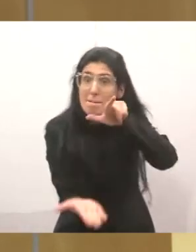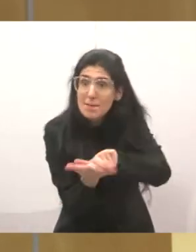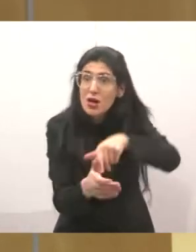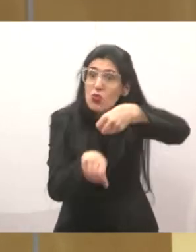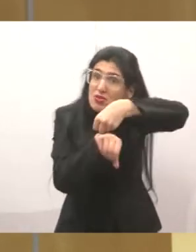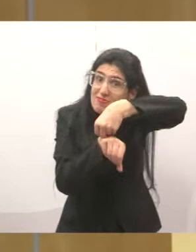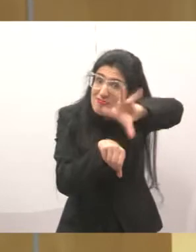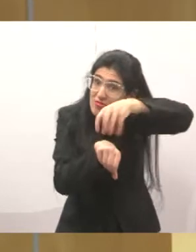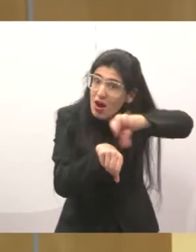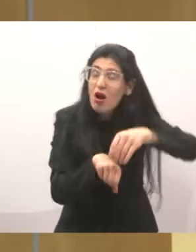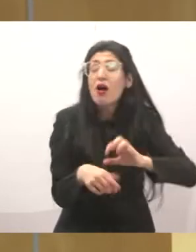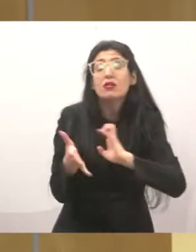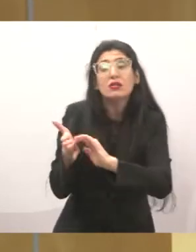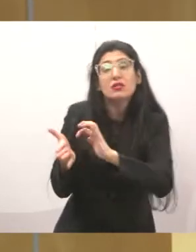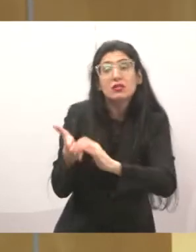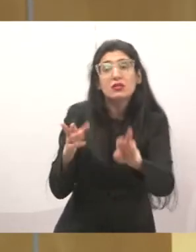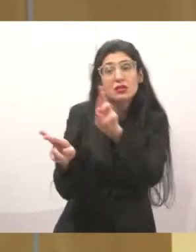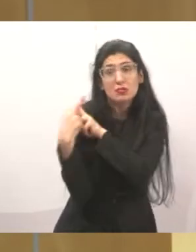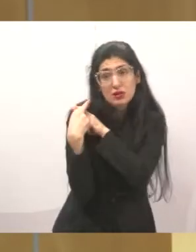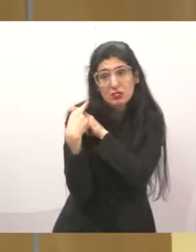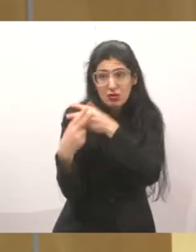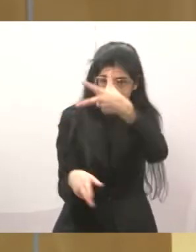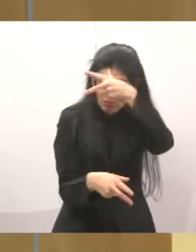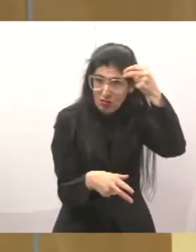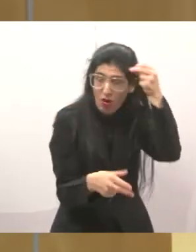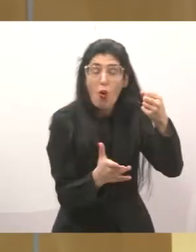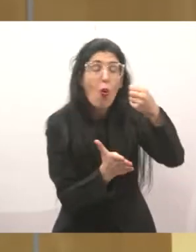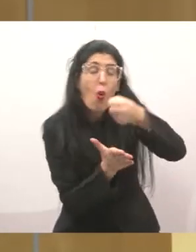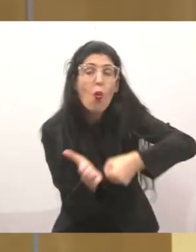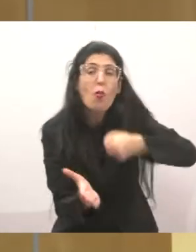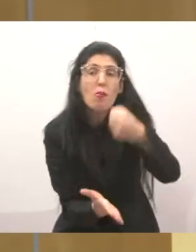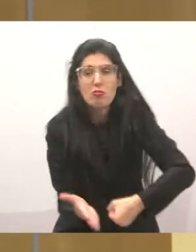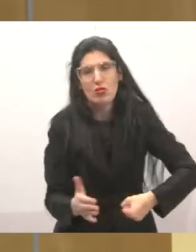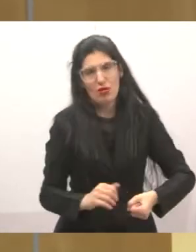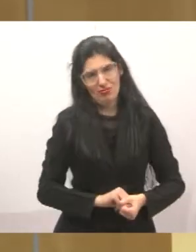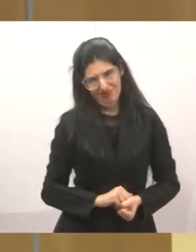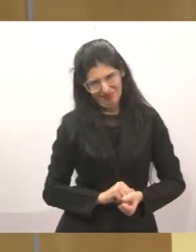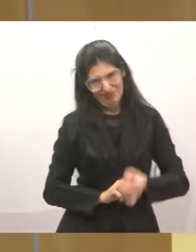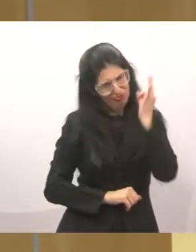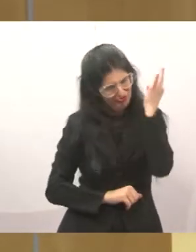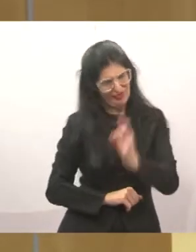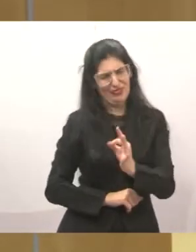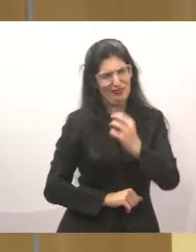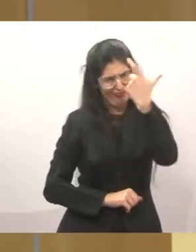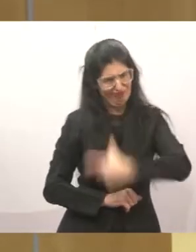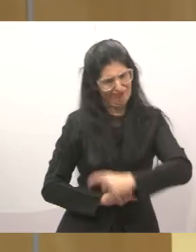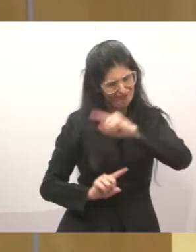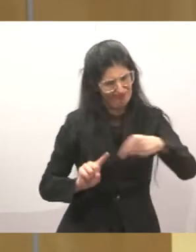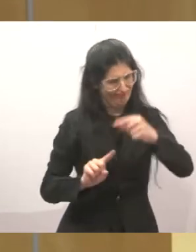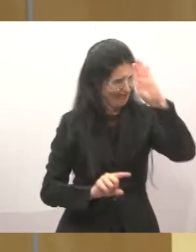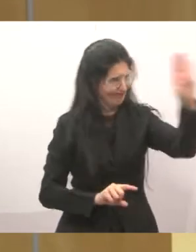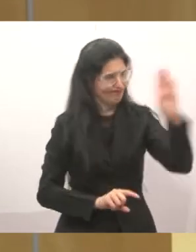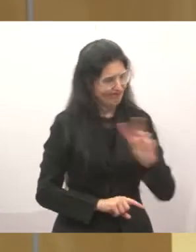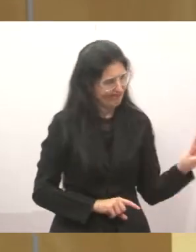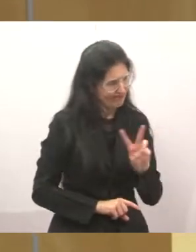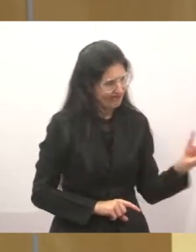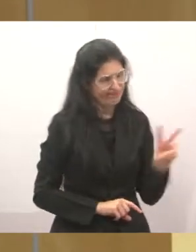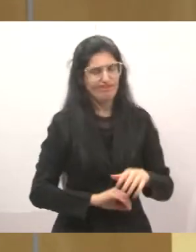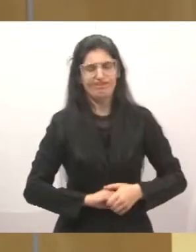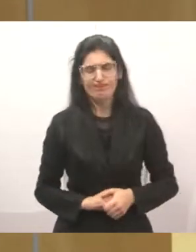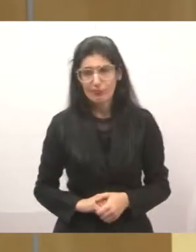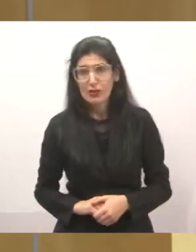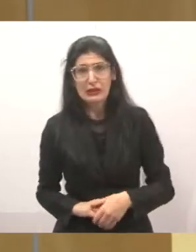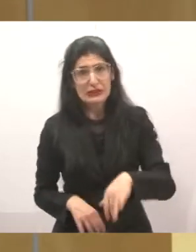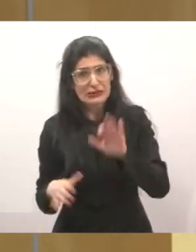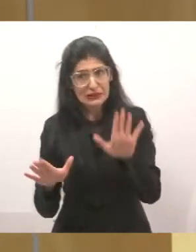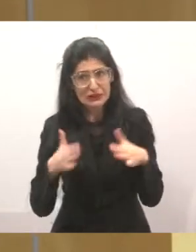responsável e cobrar. E cobrar isso a gente tem feito constantemente, porque se não existe cobrança, muitas vezes